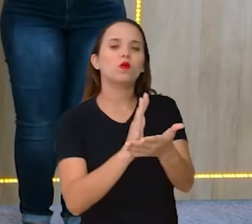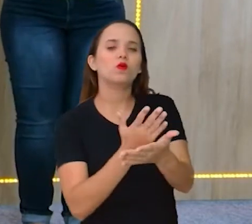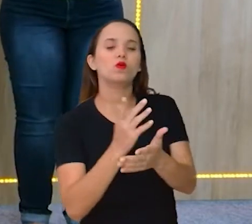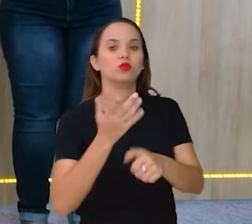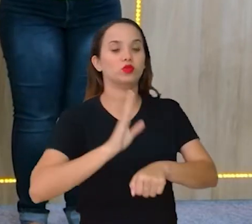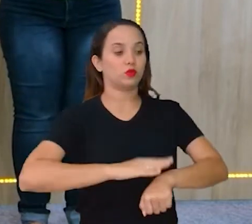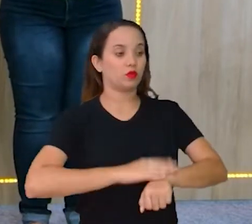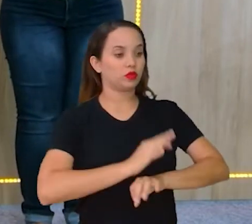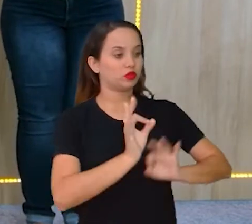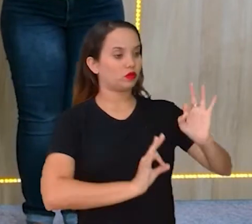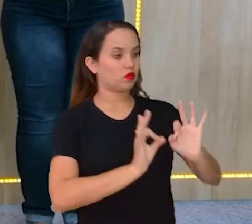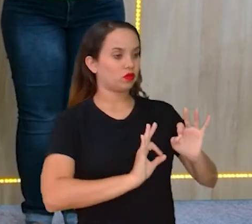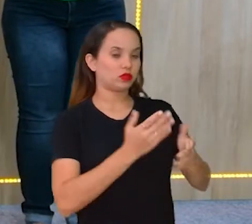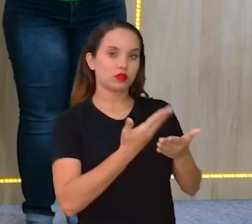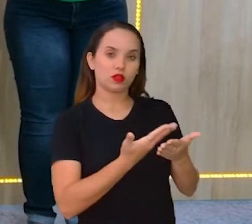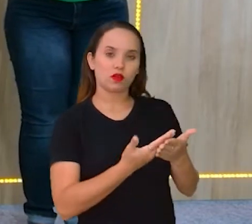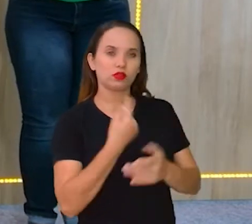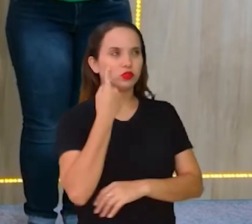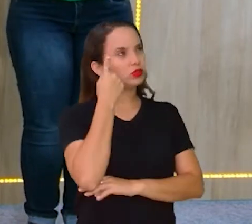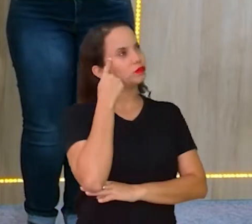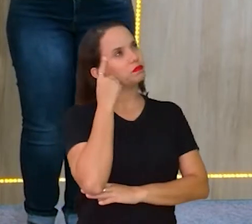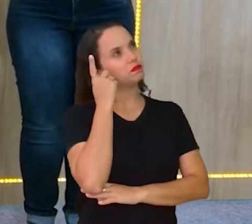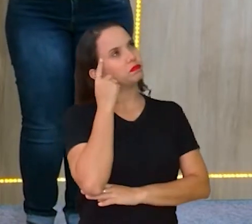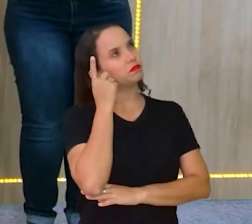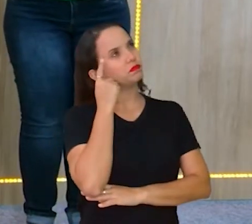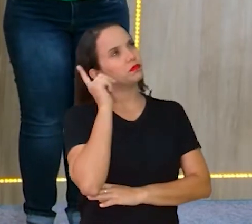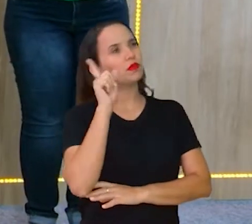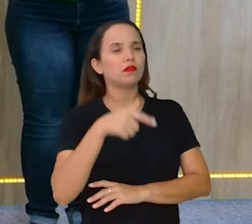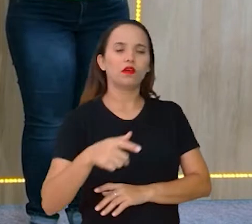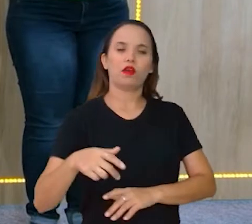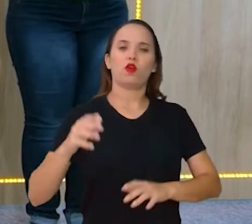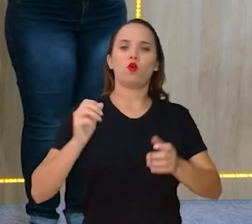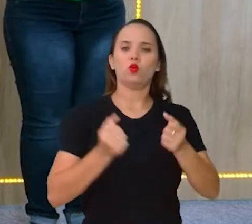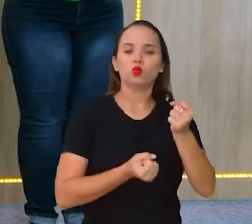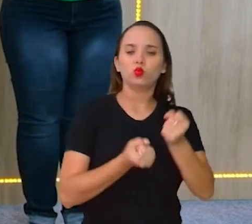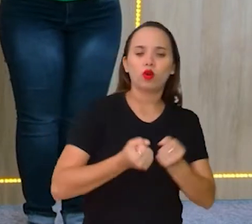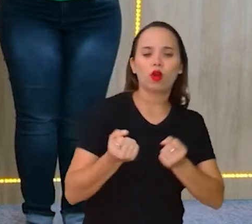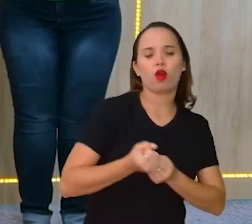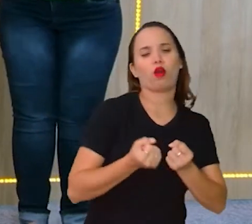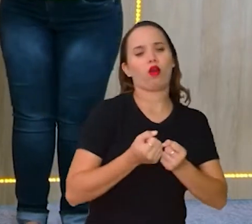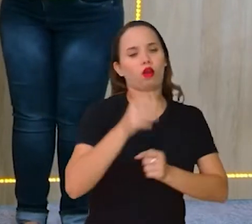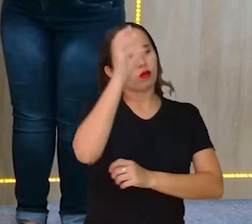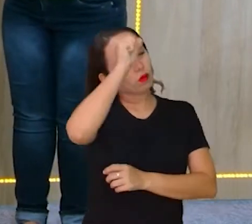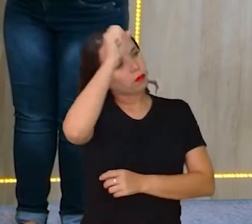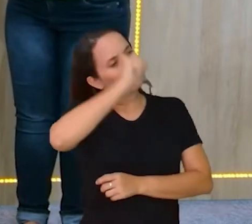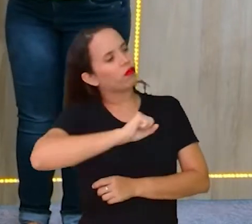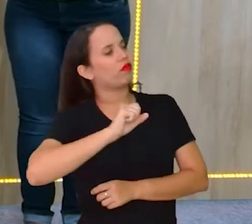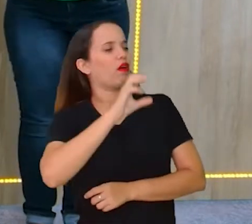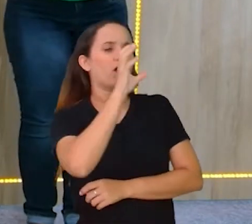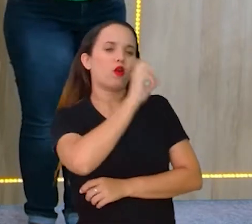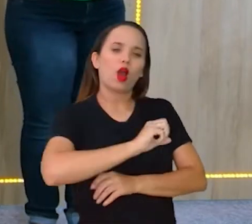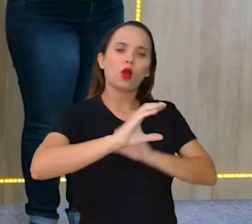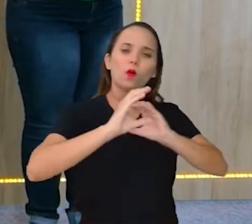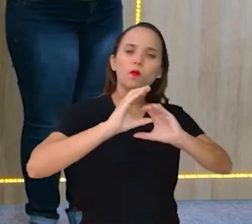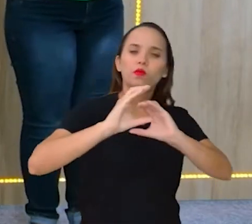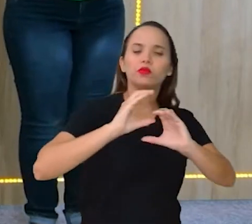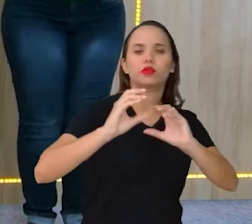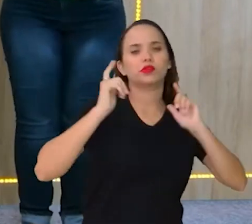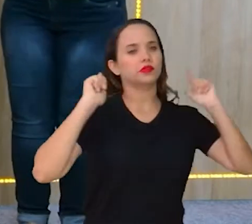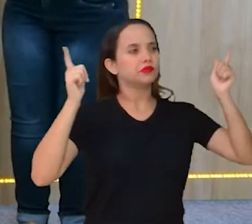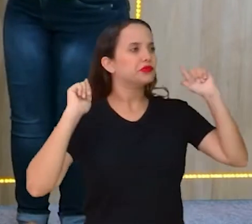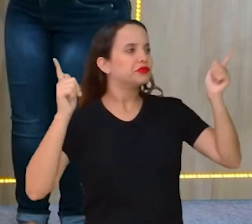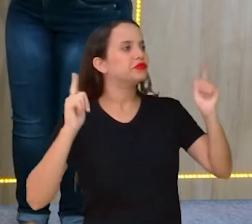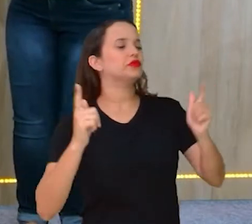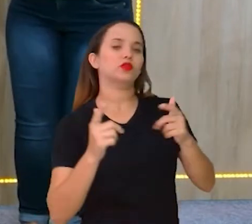estava preparando a aula, a gente pensou assim, né? Ou seja, o transporte, né? Aprender, a comunicação, o entretenimento, essa